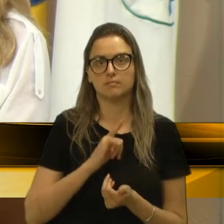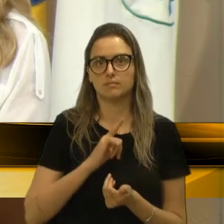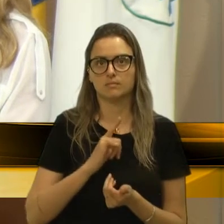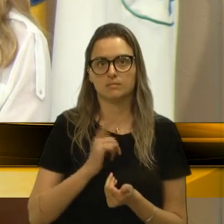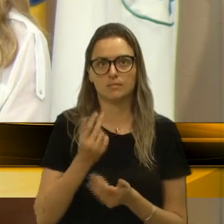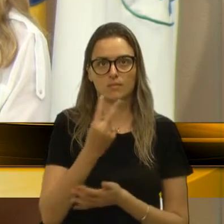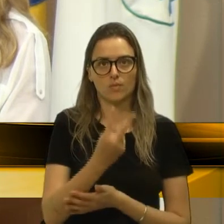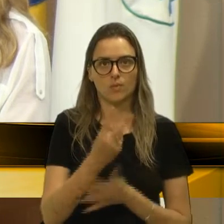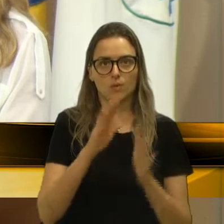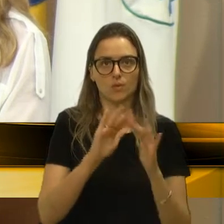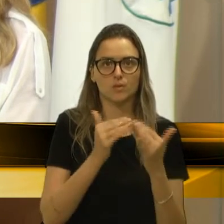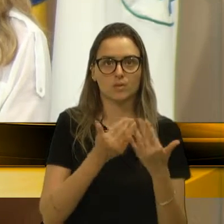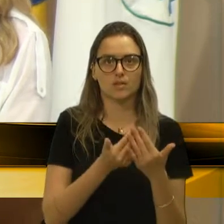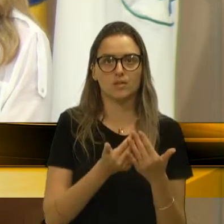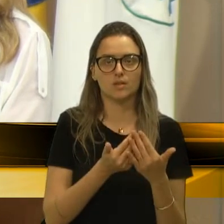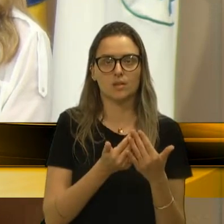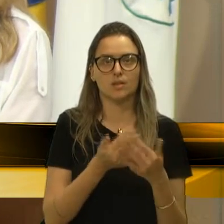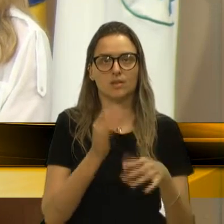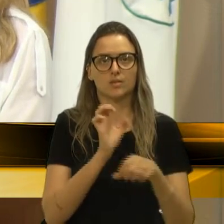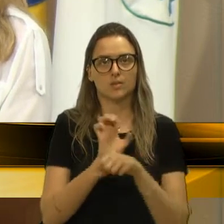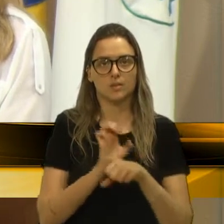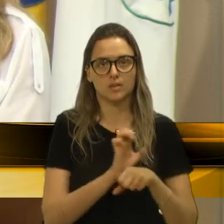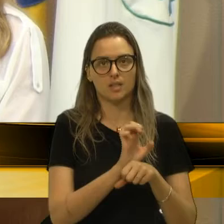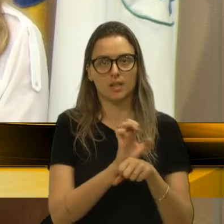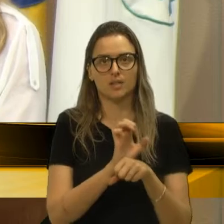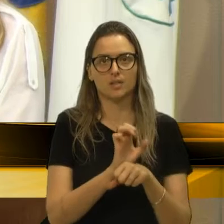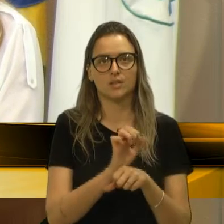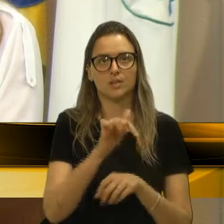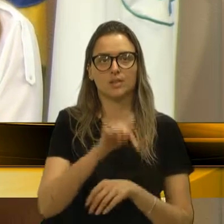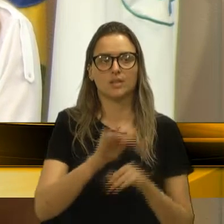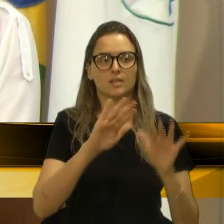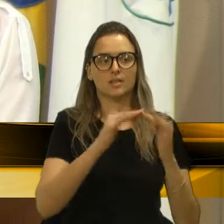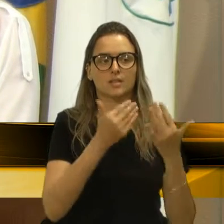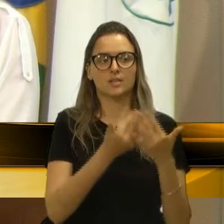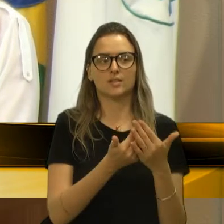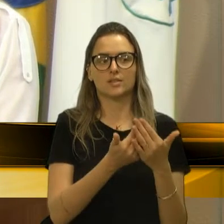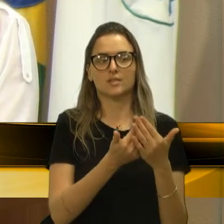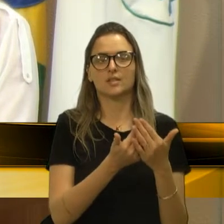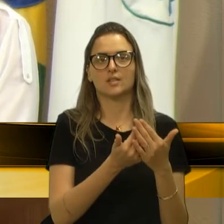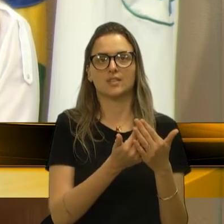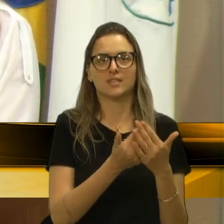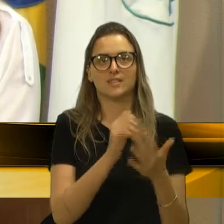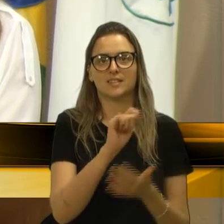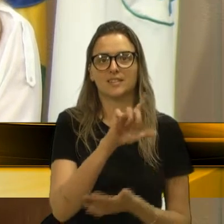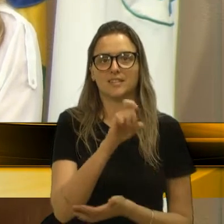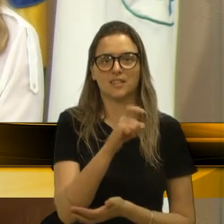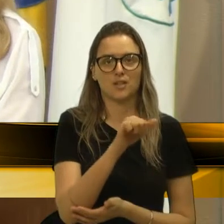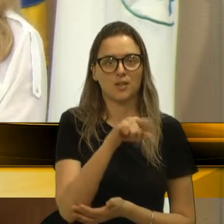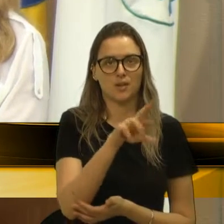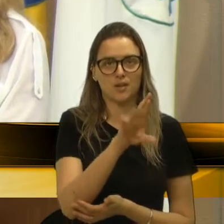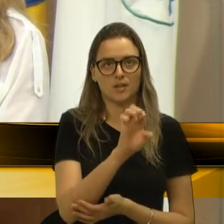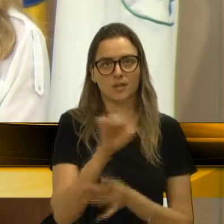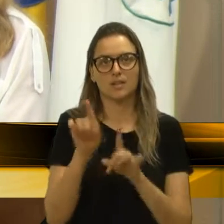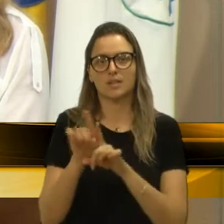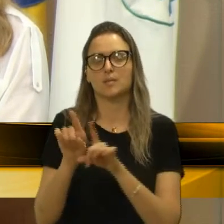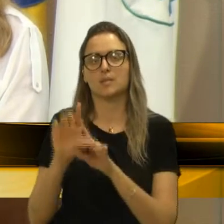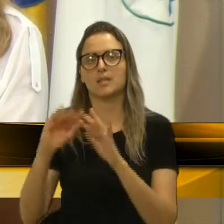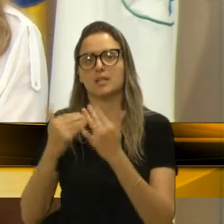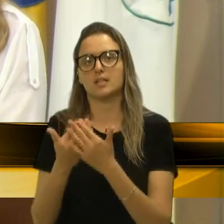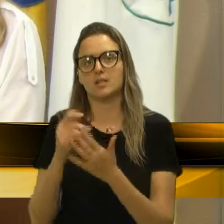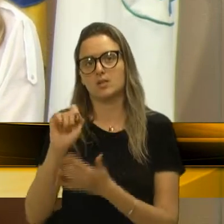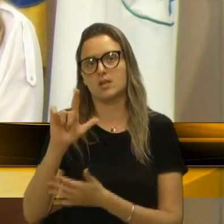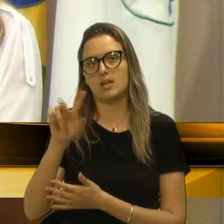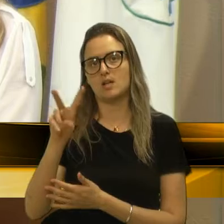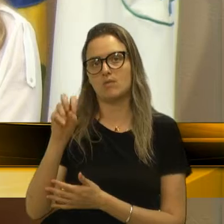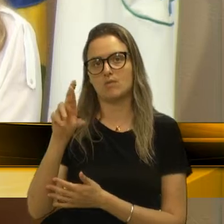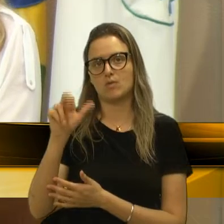duas escolas no Estado, aqui em Caxias, Alexandre Zátera, e em Alvorada, a outra escola.